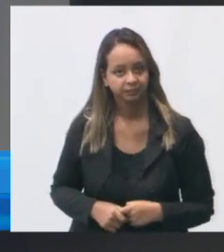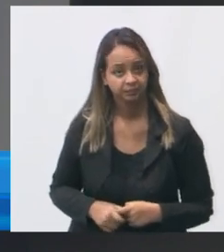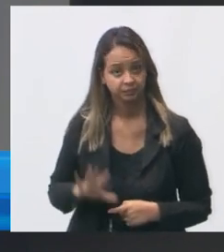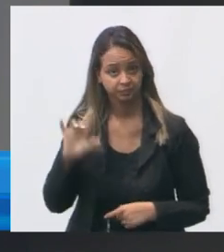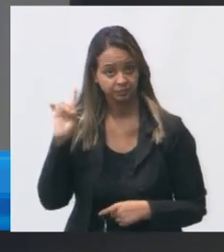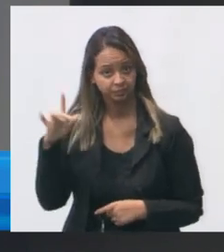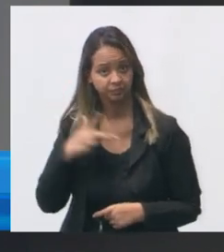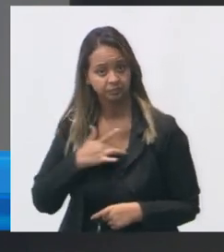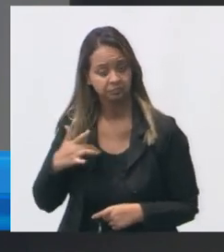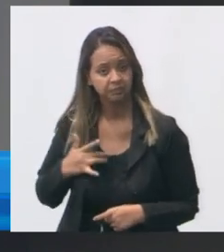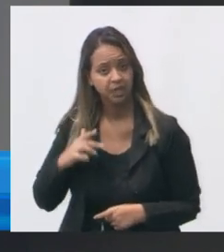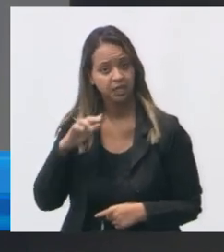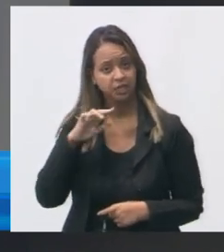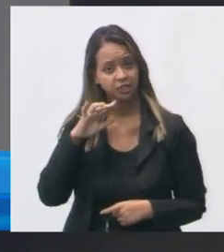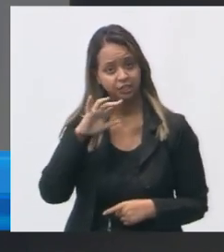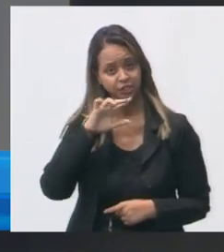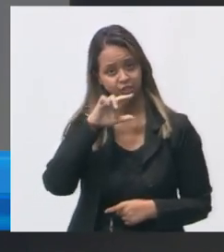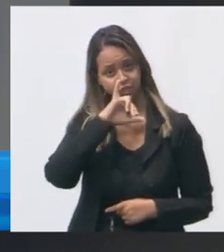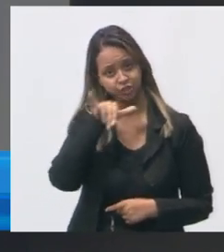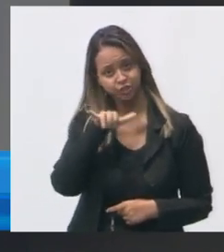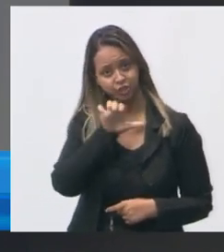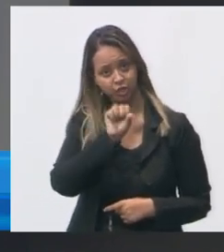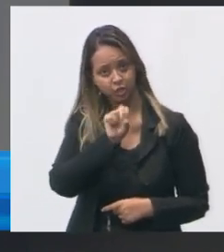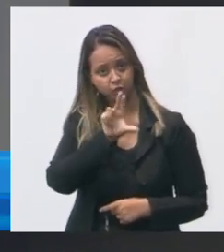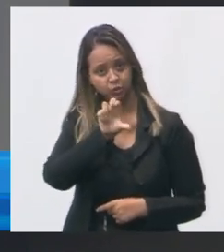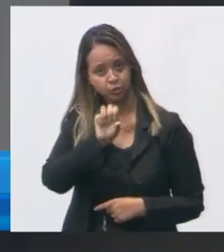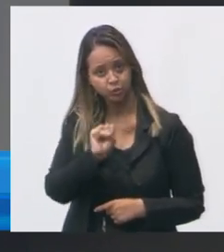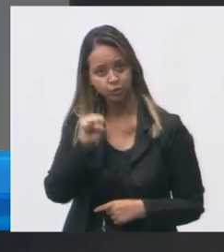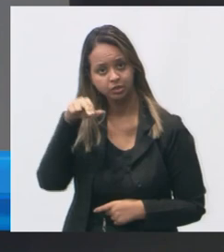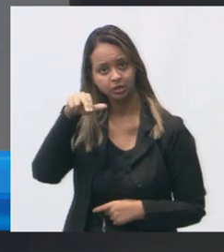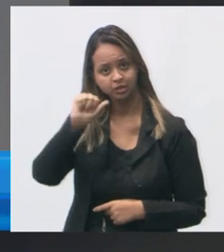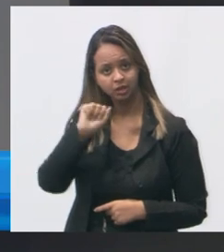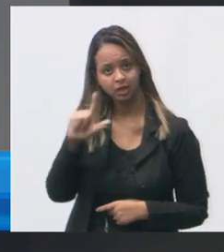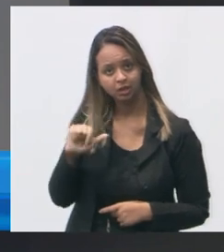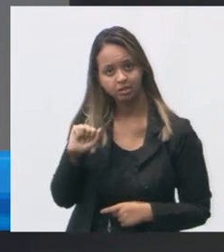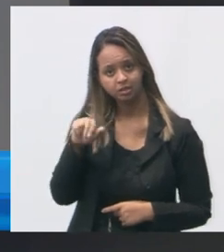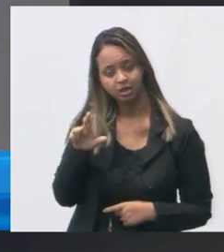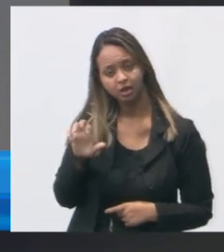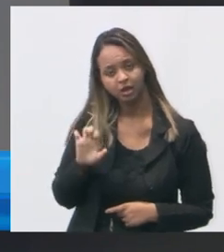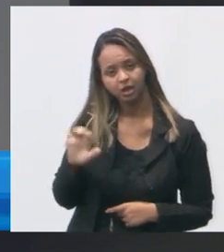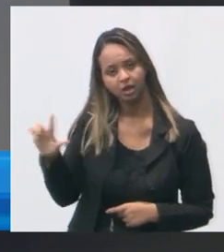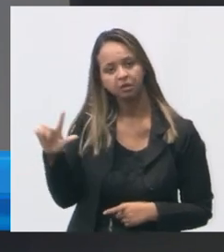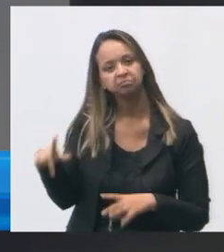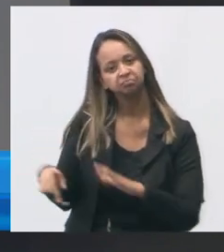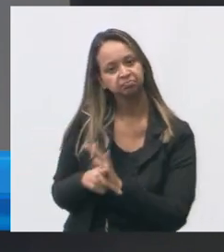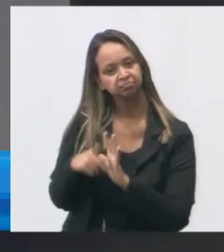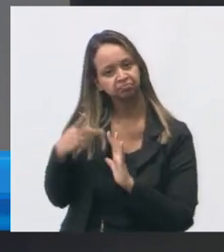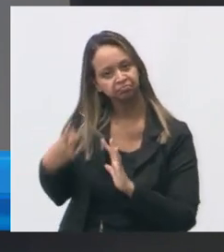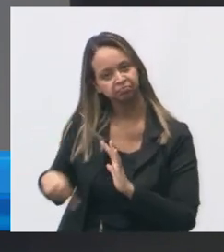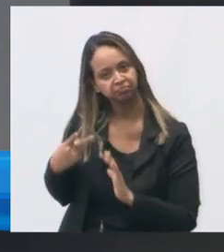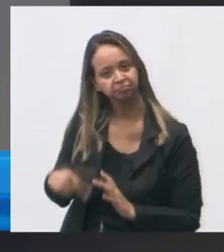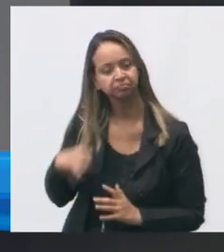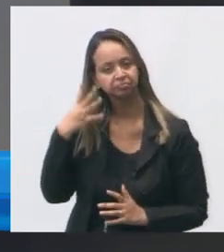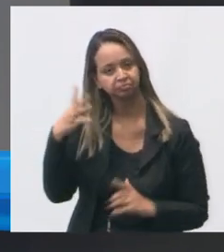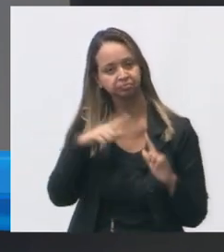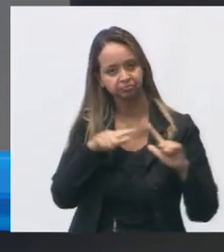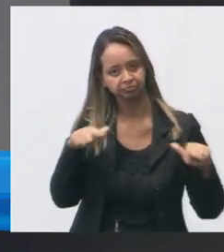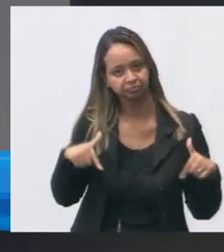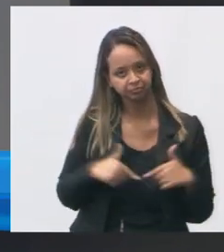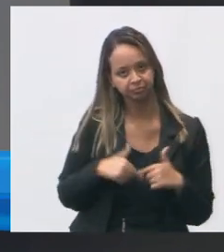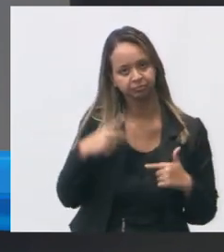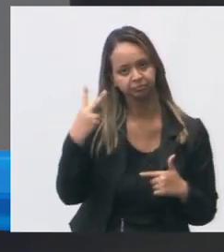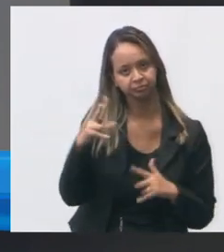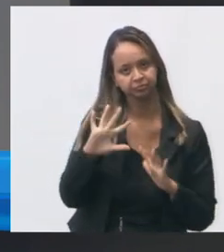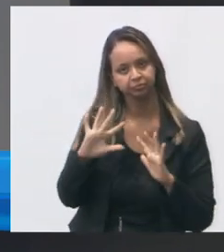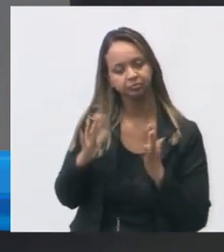Nazaré atende o bairro de Jesus Nazaré imóvel é próprio quatro consultórios de atendimento conto com duas